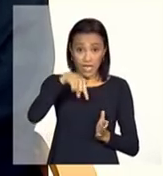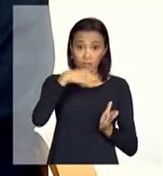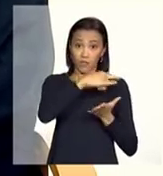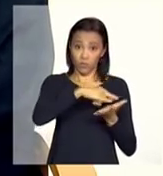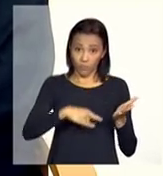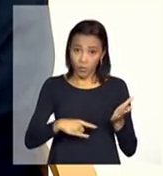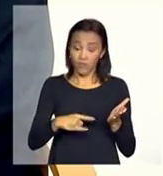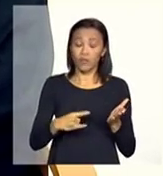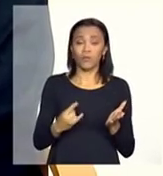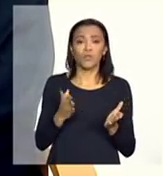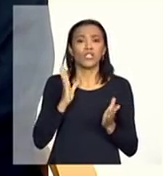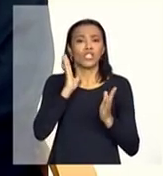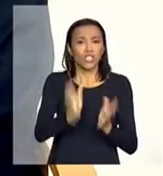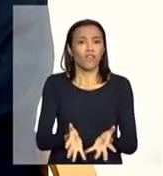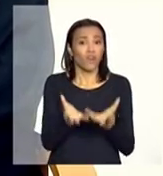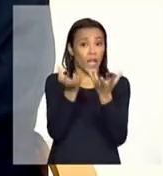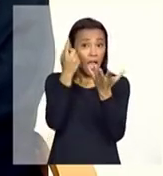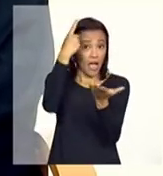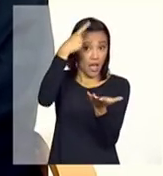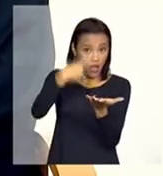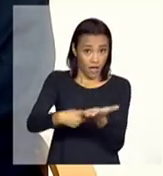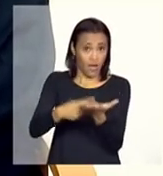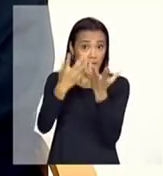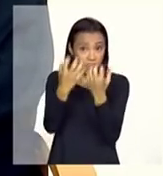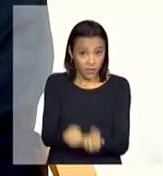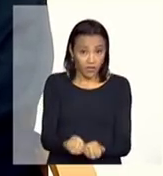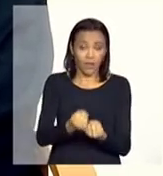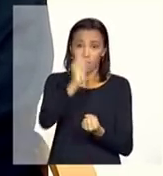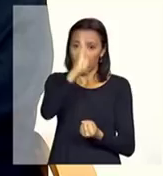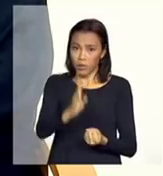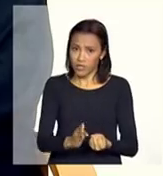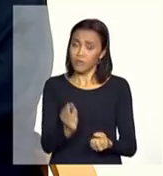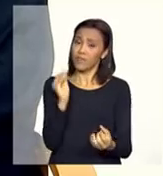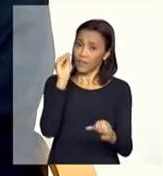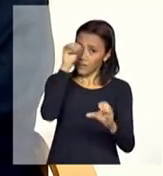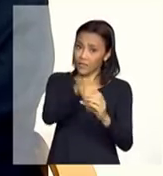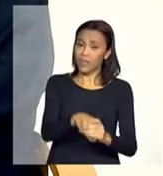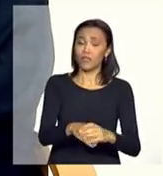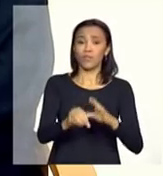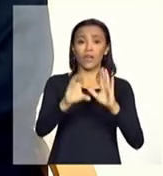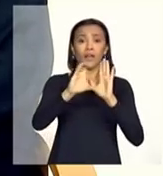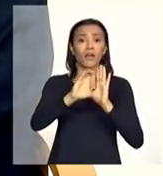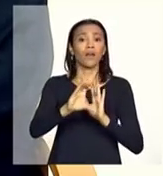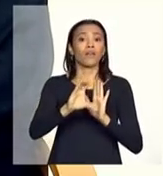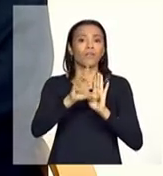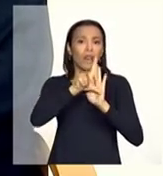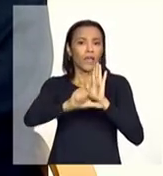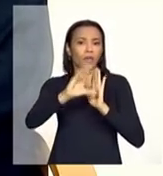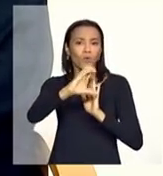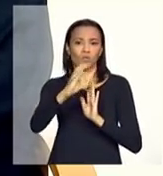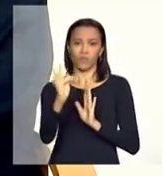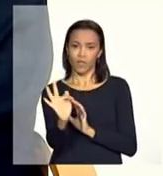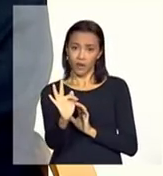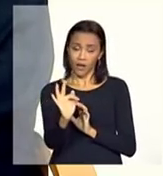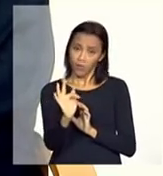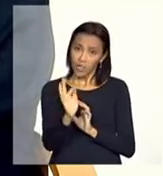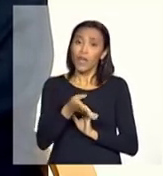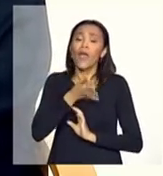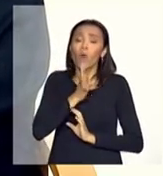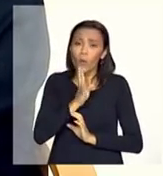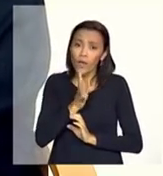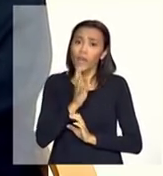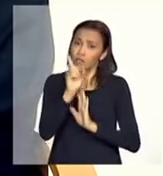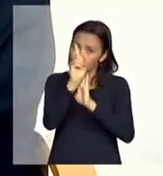acatada pelo Brasil, hoje, na própria Constituição brasileira, reconhecendo mesmo os direitos da pessoa com deficiência.